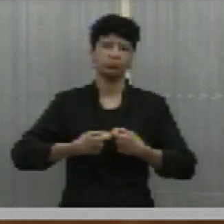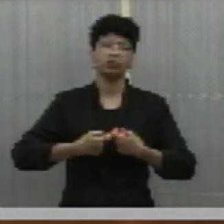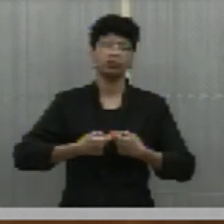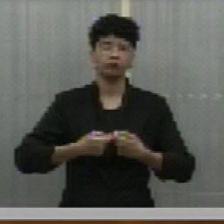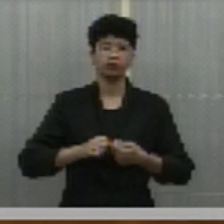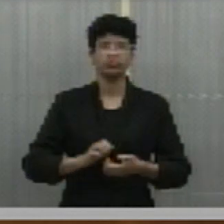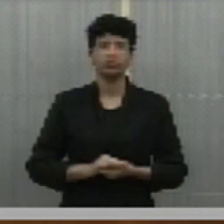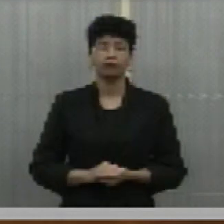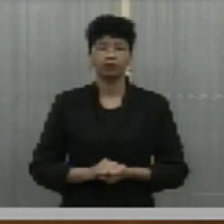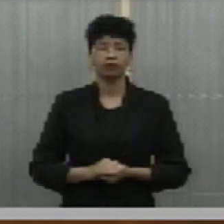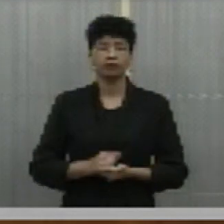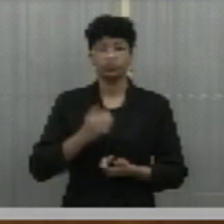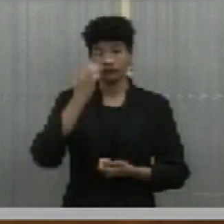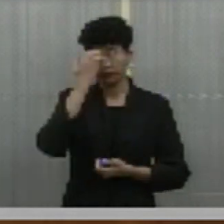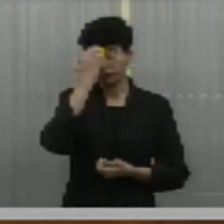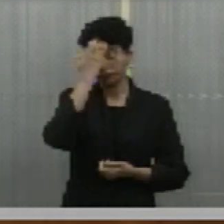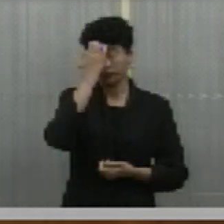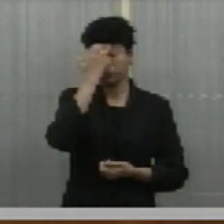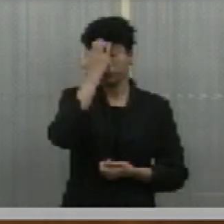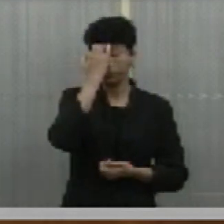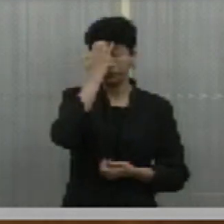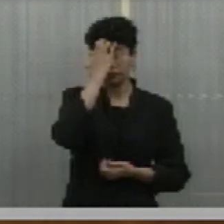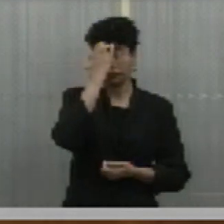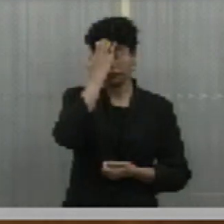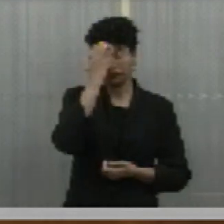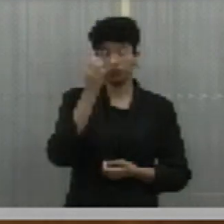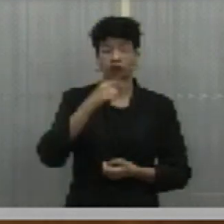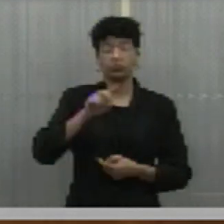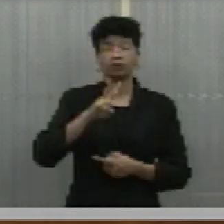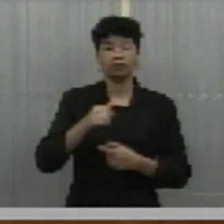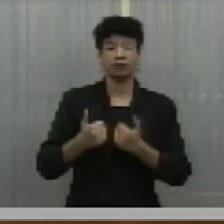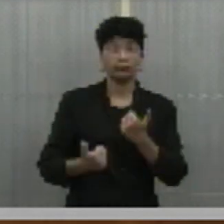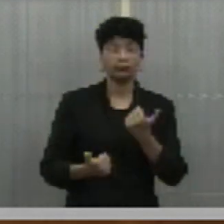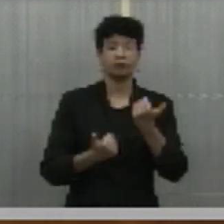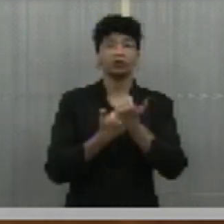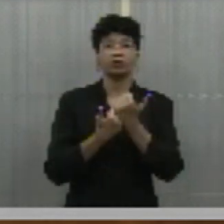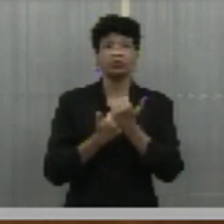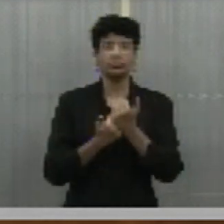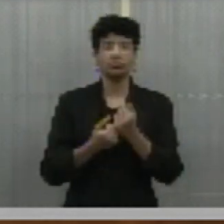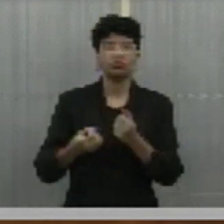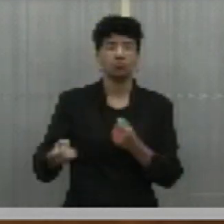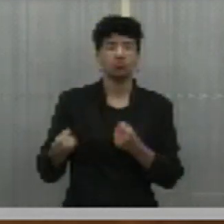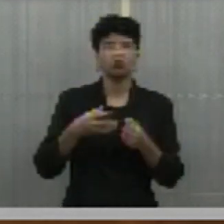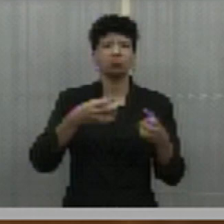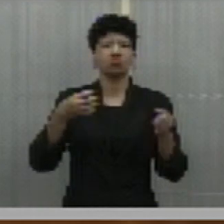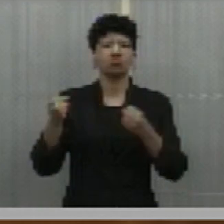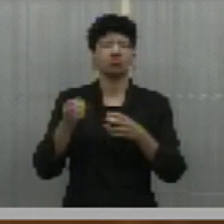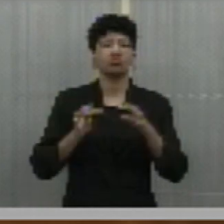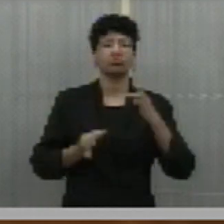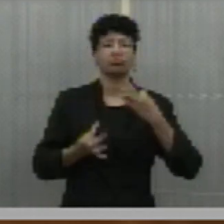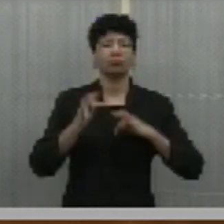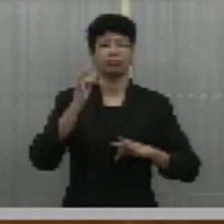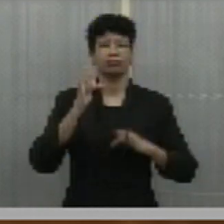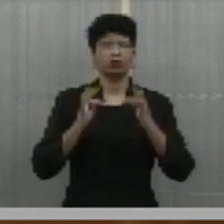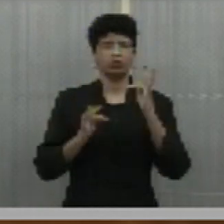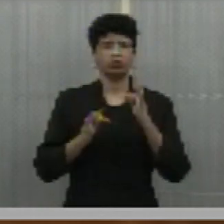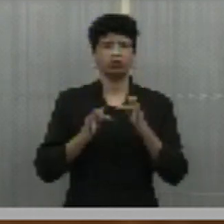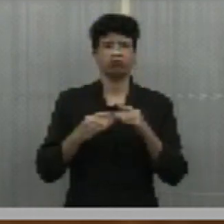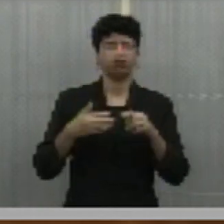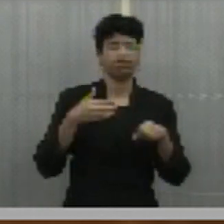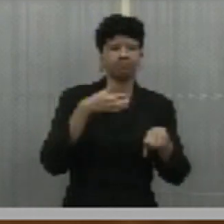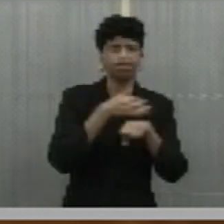operacionais, que vão ser substituídos por novas modalidades, novas áreas de